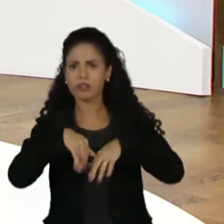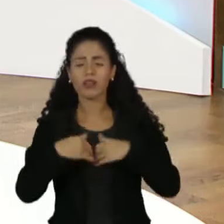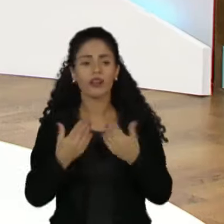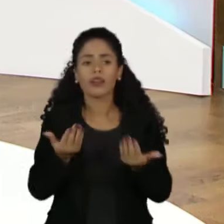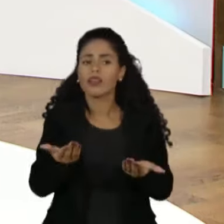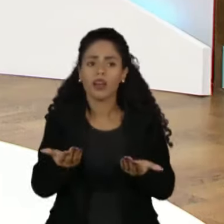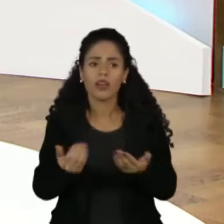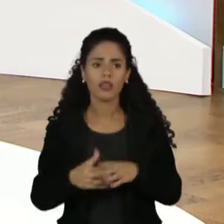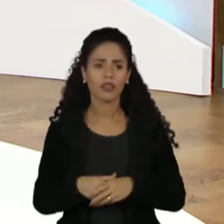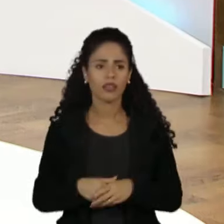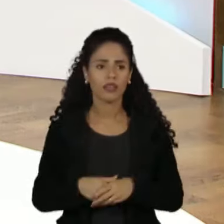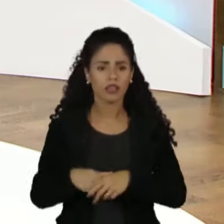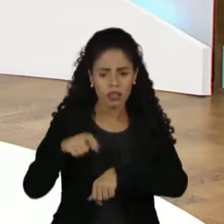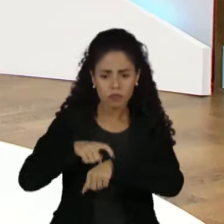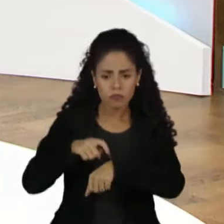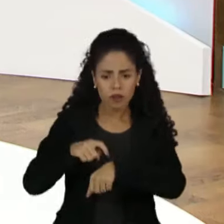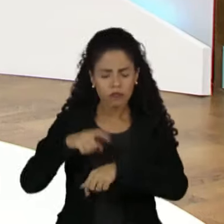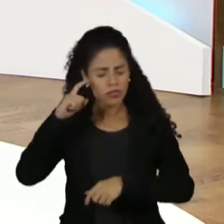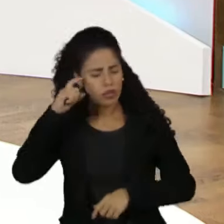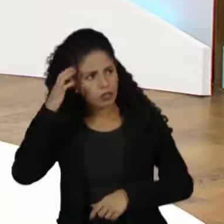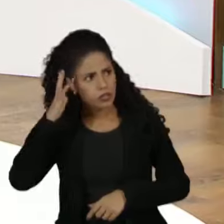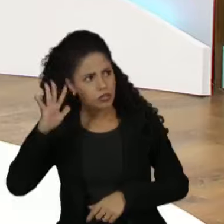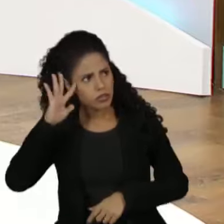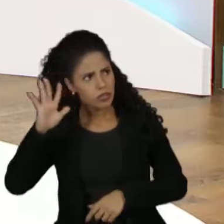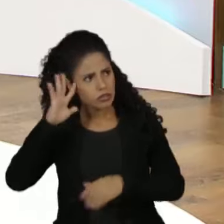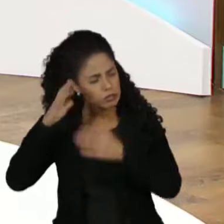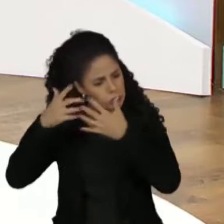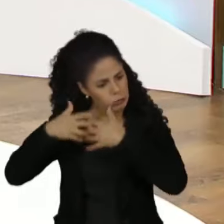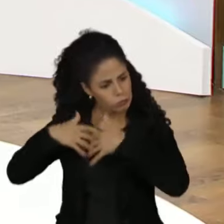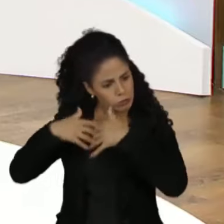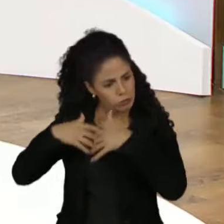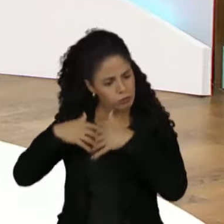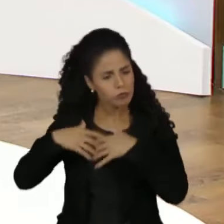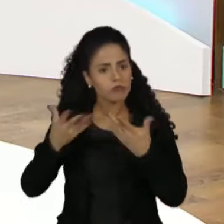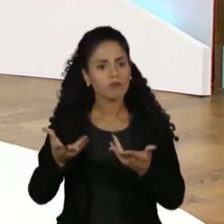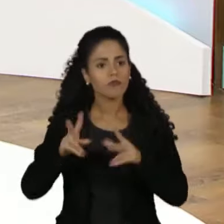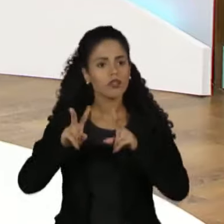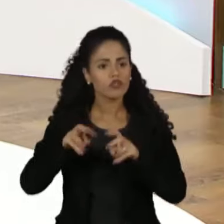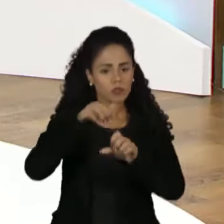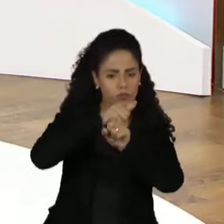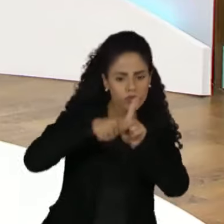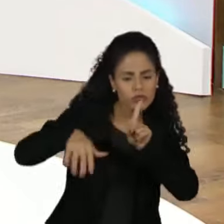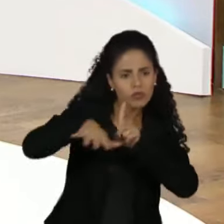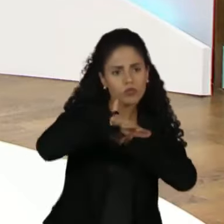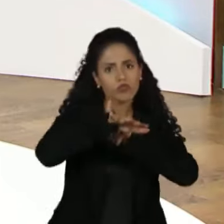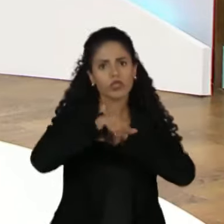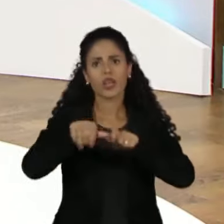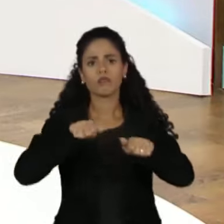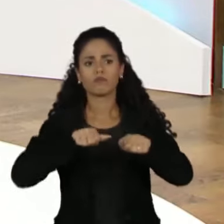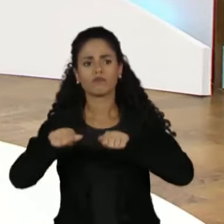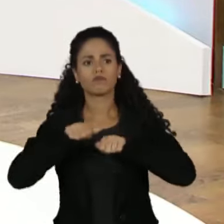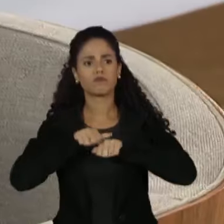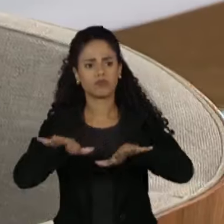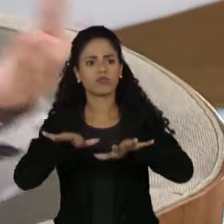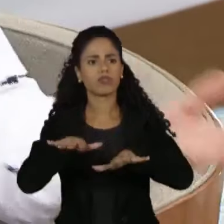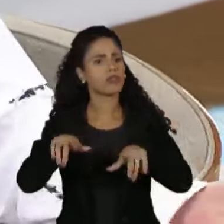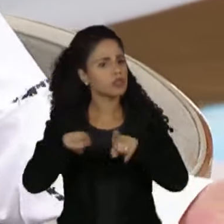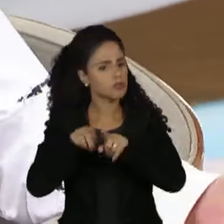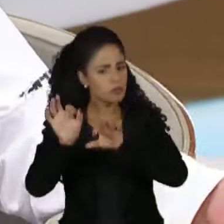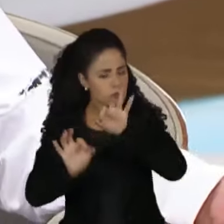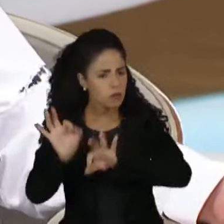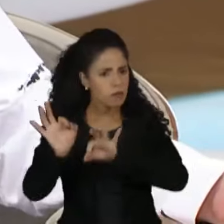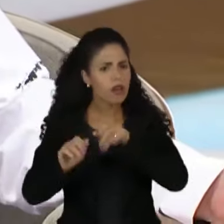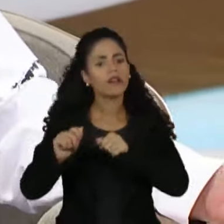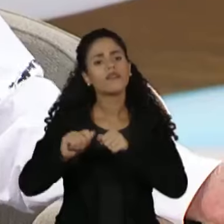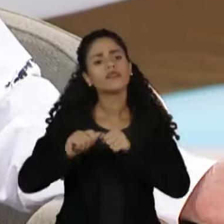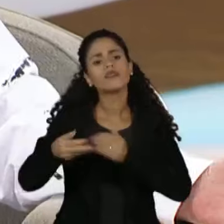os momentos quando você pensa na mobilização da sociedade e nas formas de organização para a